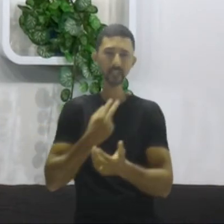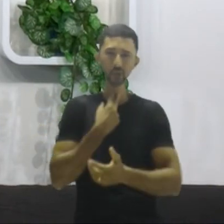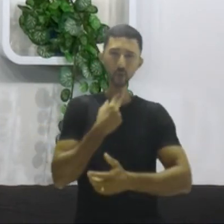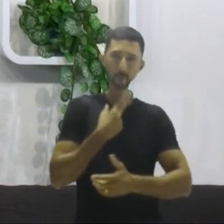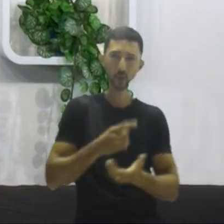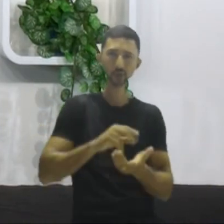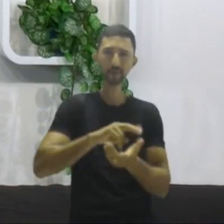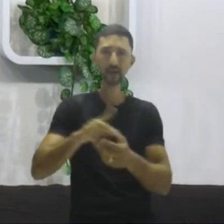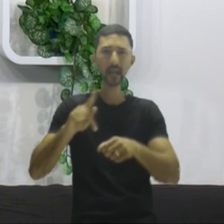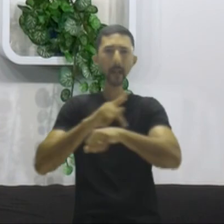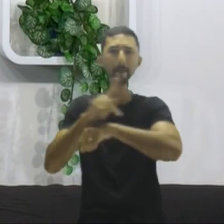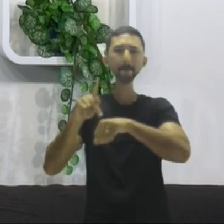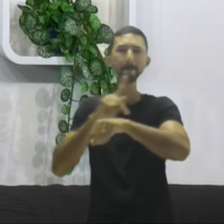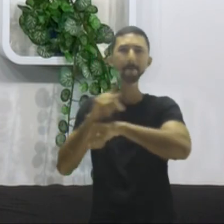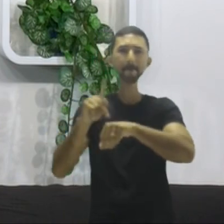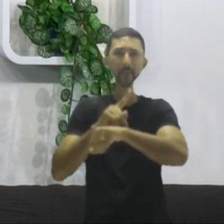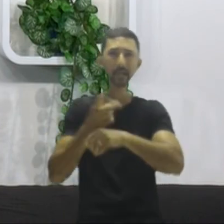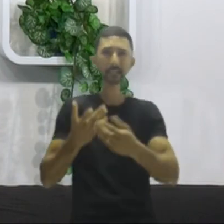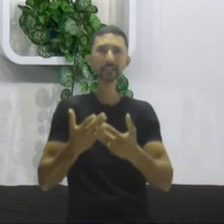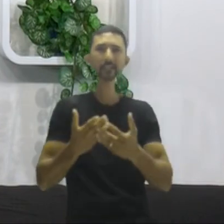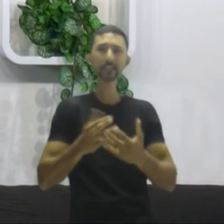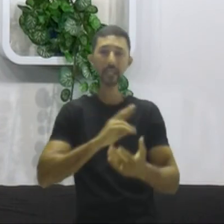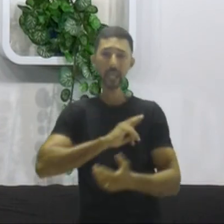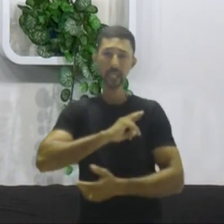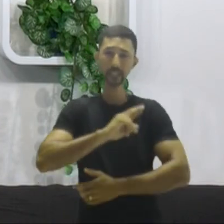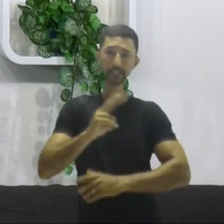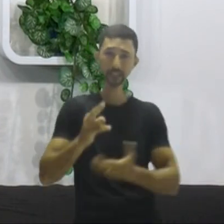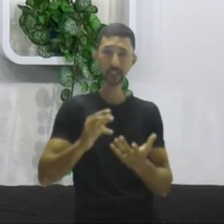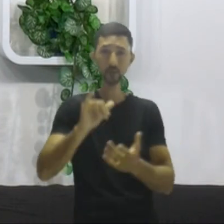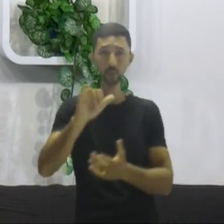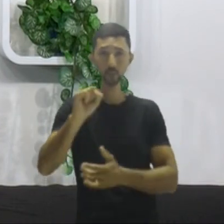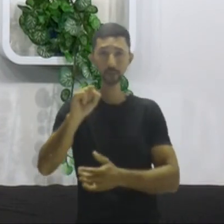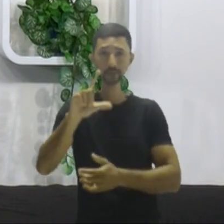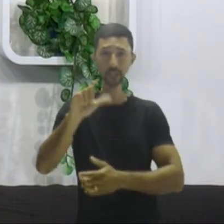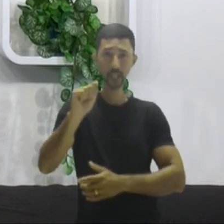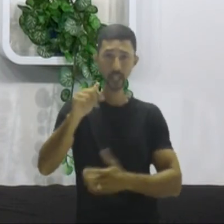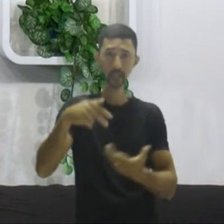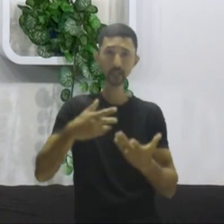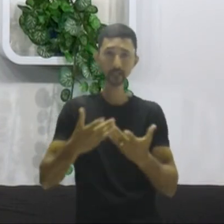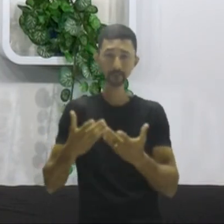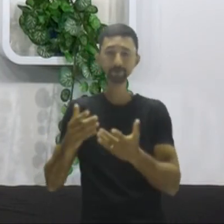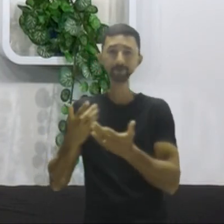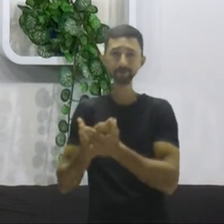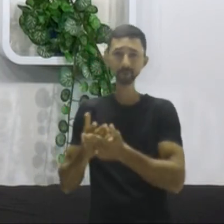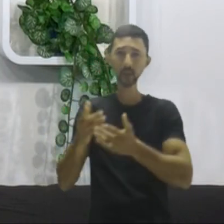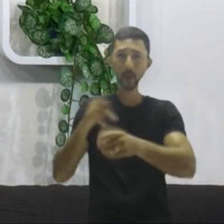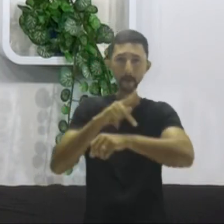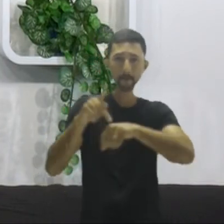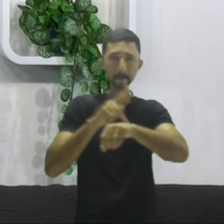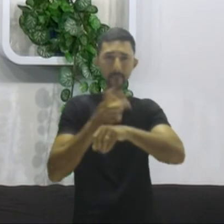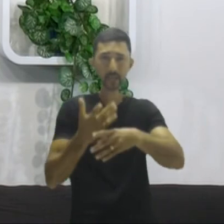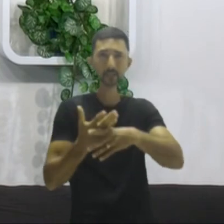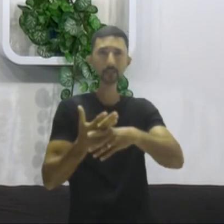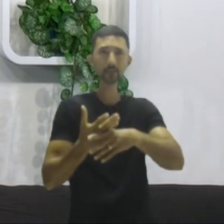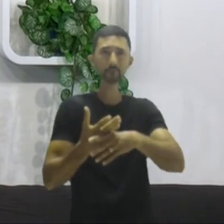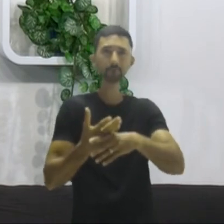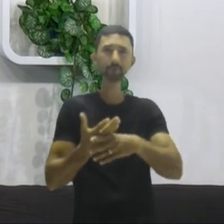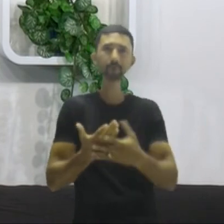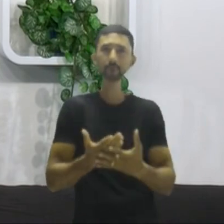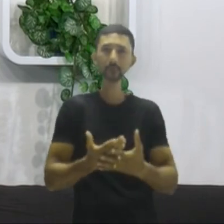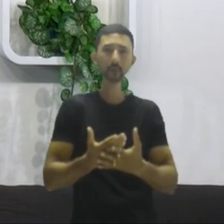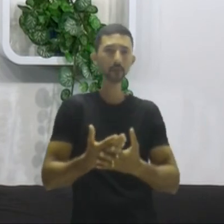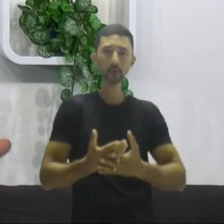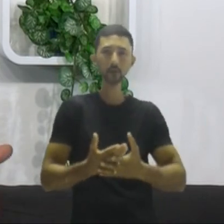dezenas de países que têm predominância islâmica e a maior parte dos islâmicos, aluno,